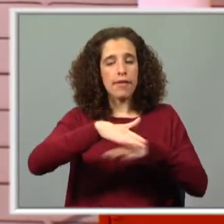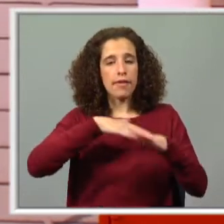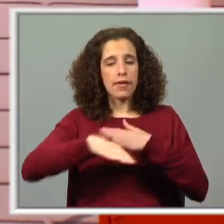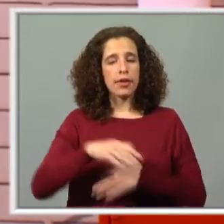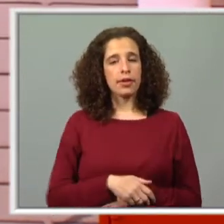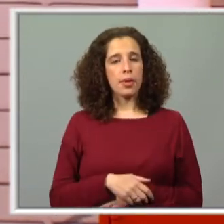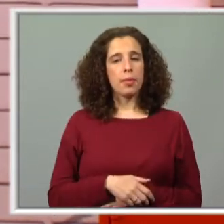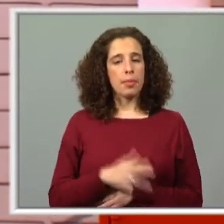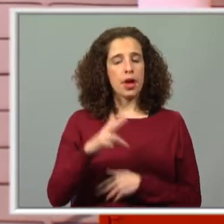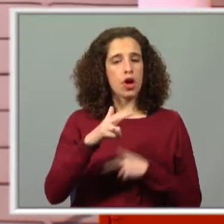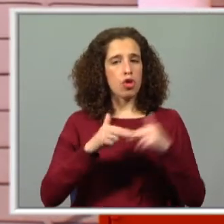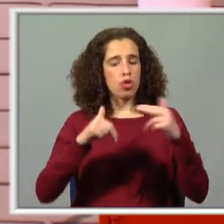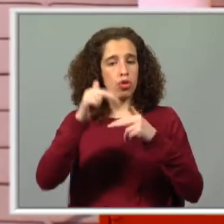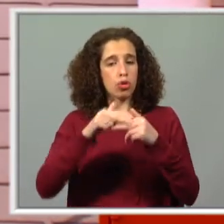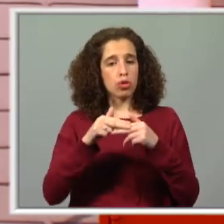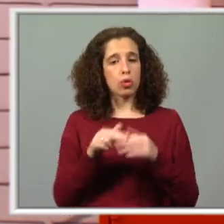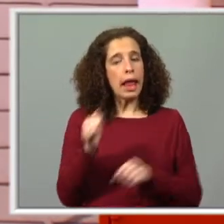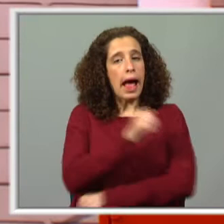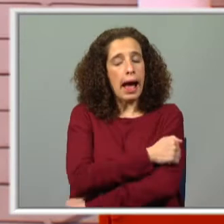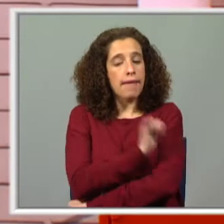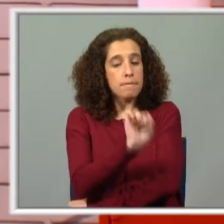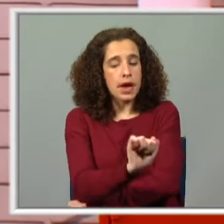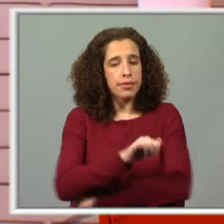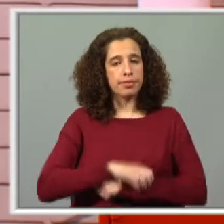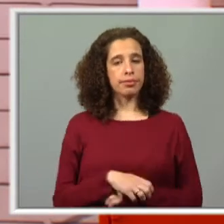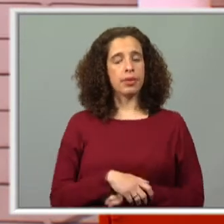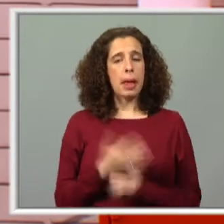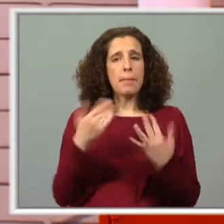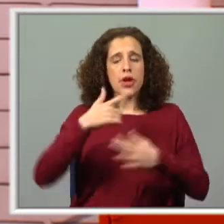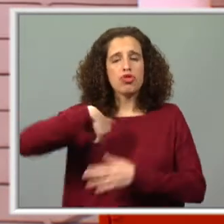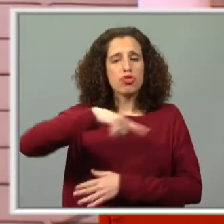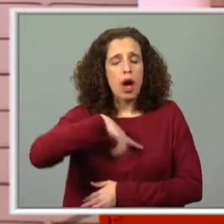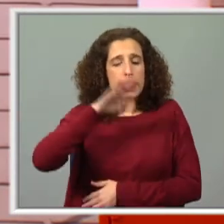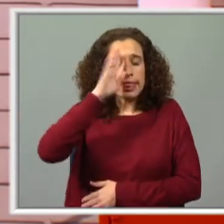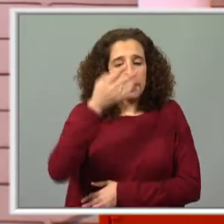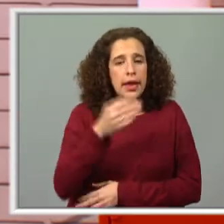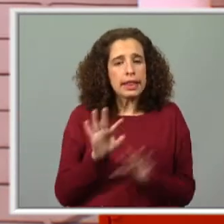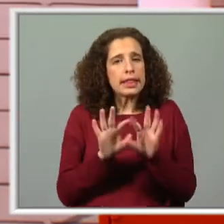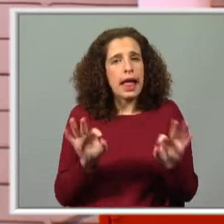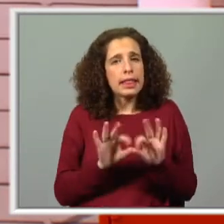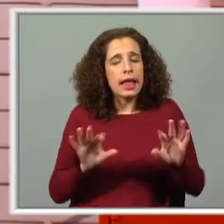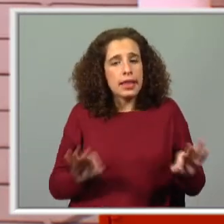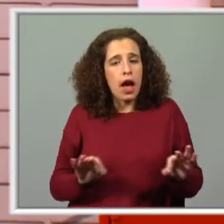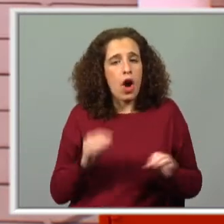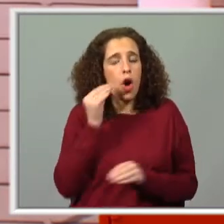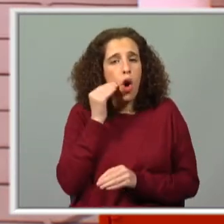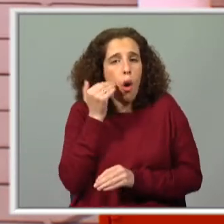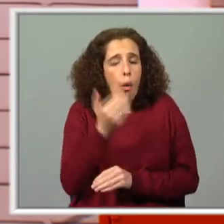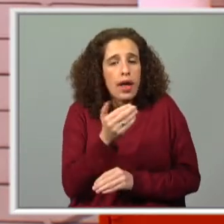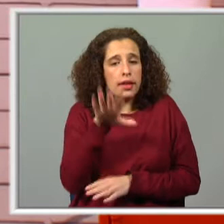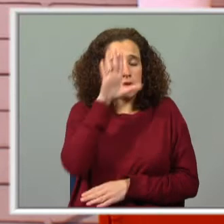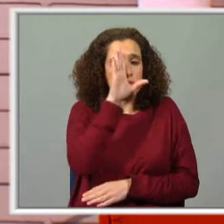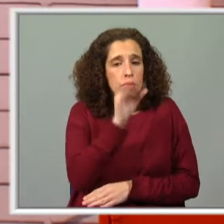para construir o seu lar, não é? Que é o formigueiro. Mas nós não conseguimos saber como é que funciona, não conseguimos ver